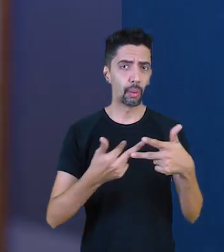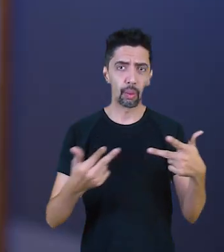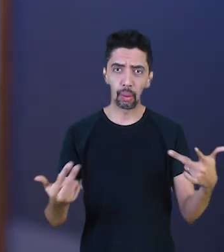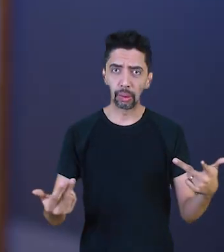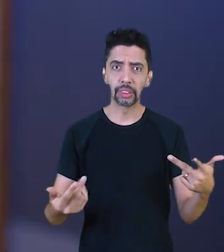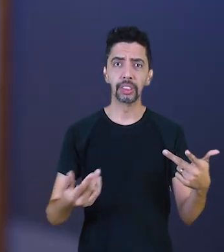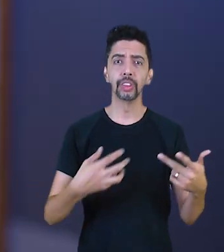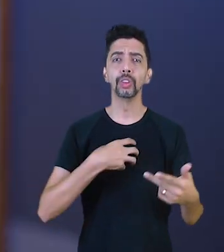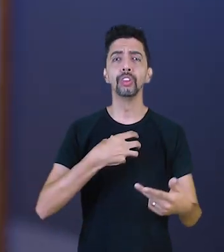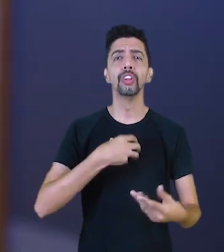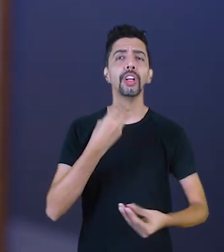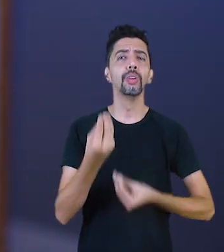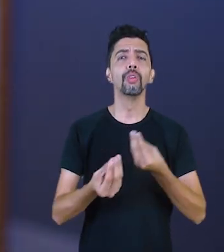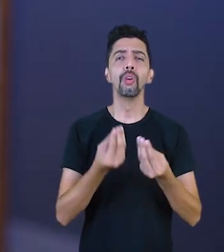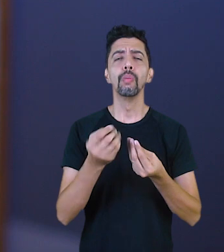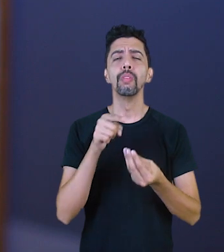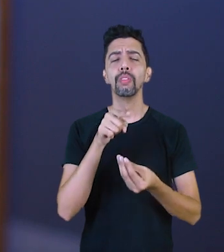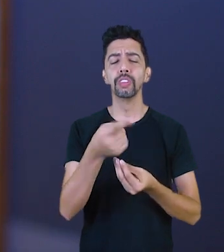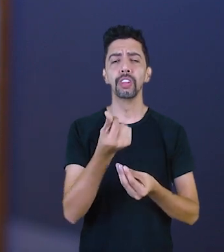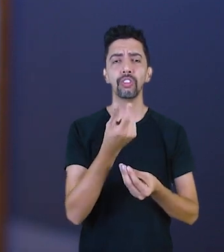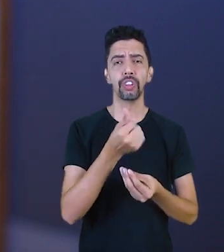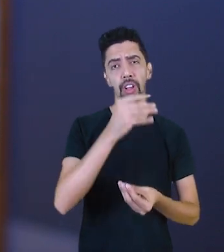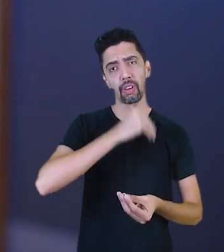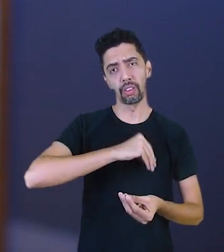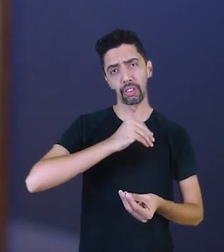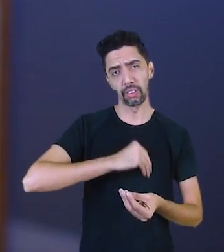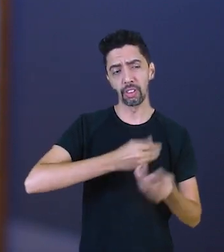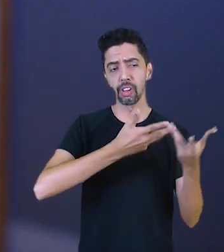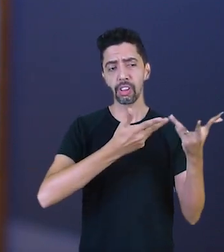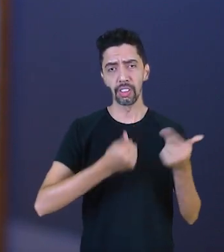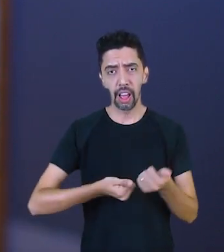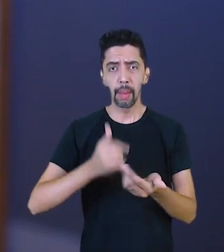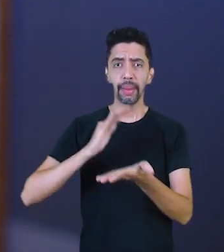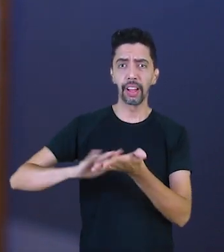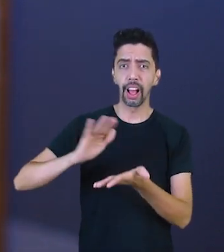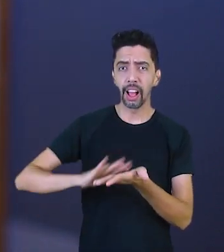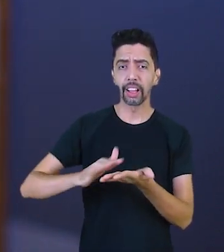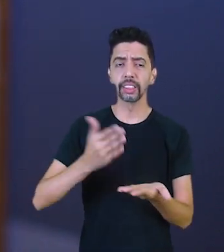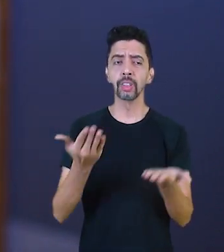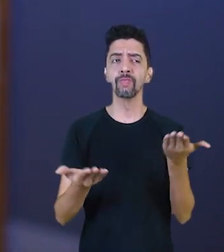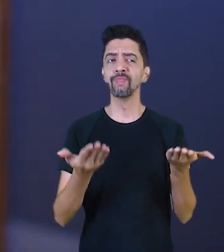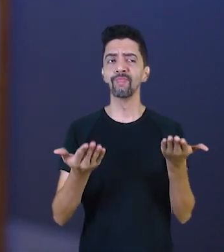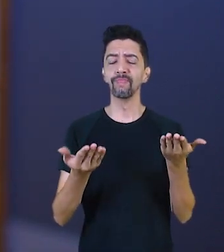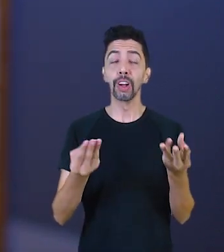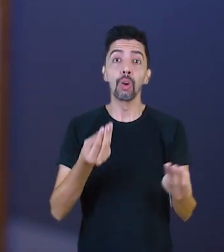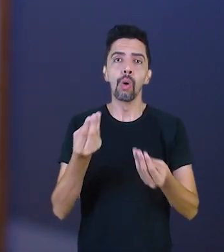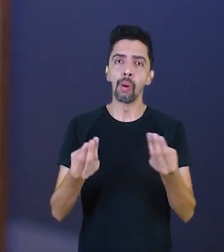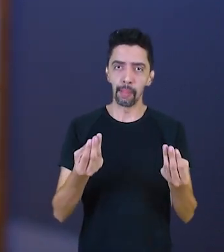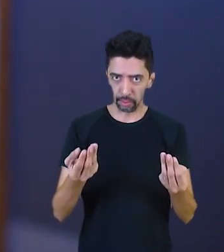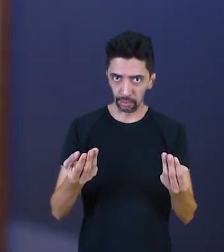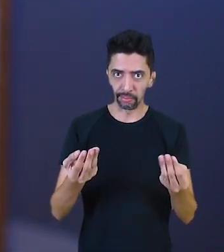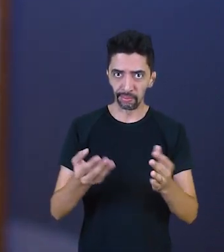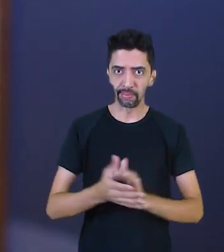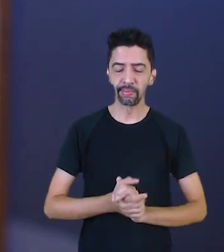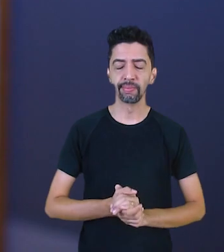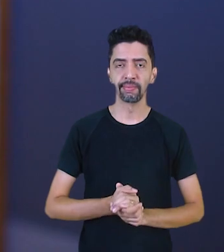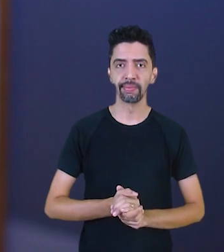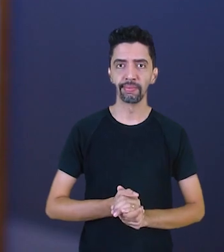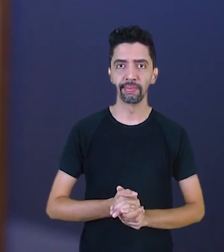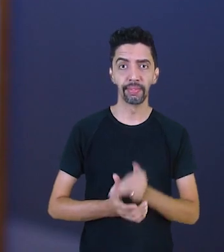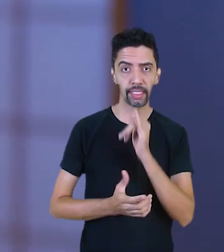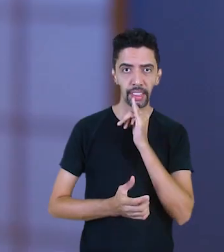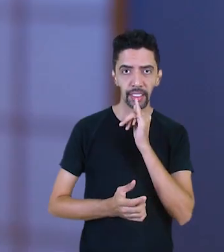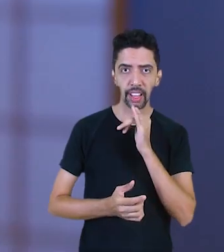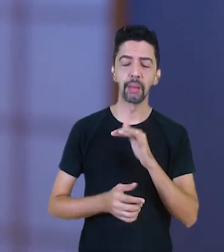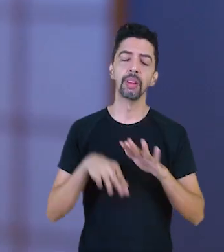forma de lidar com o dinheiro que você ganha e que você gasta. Como é que você está trabalhando esta relação do